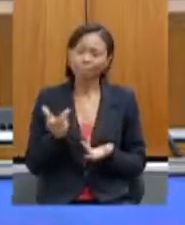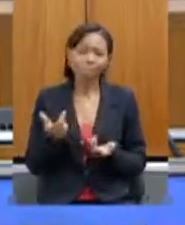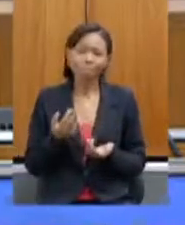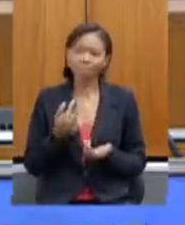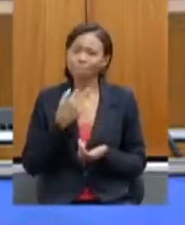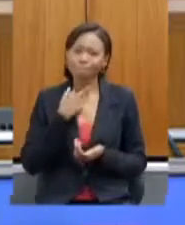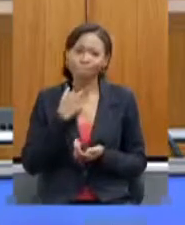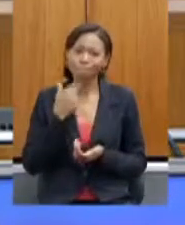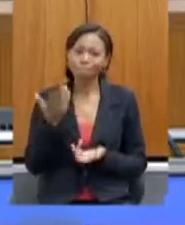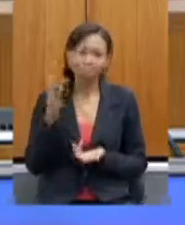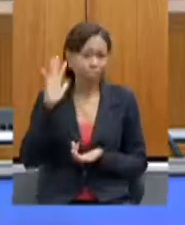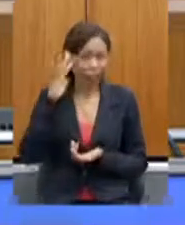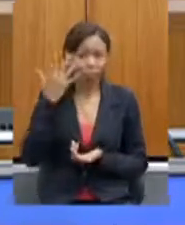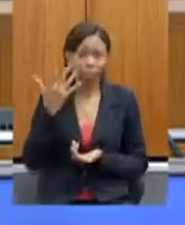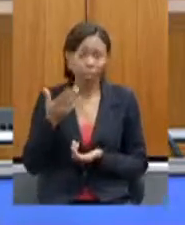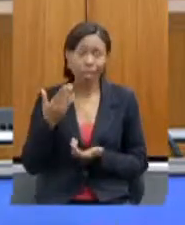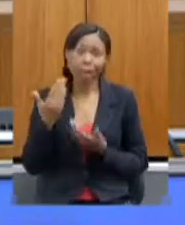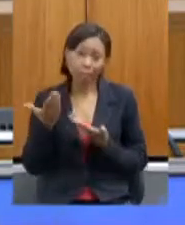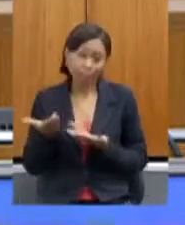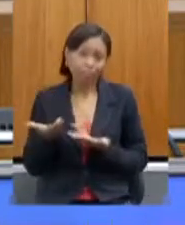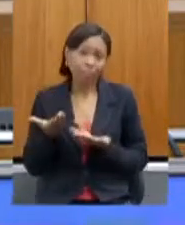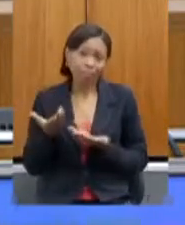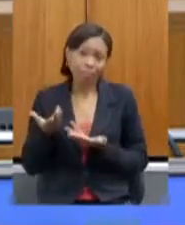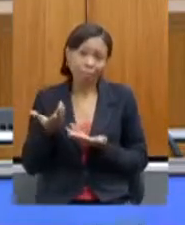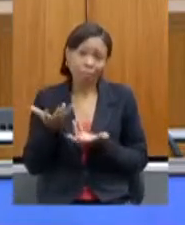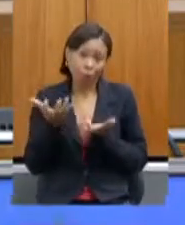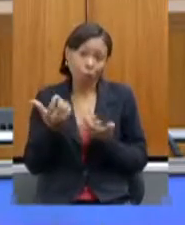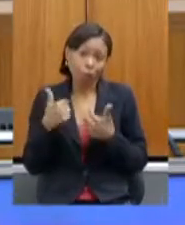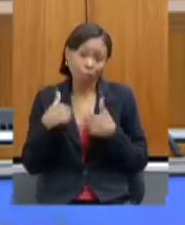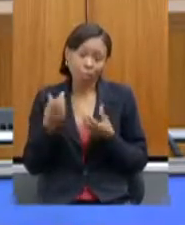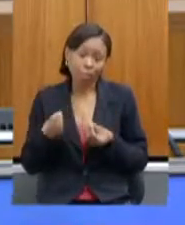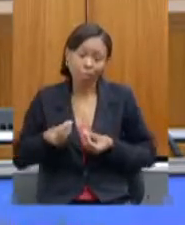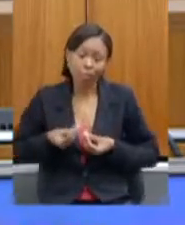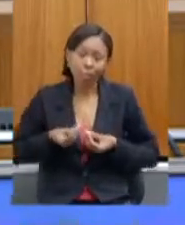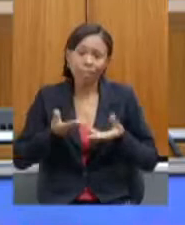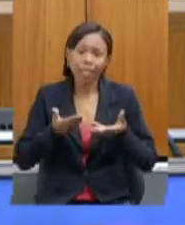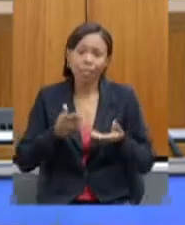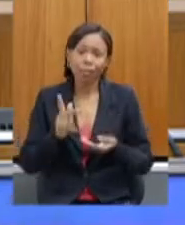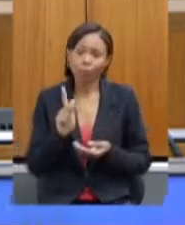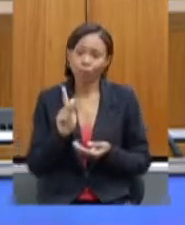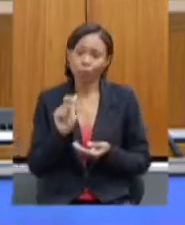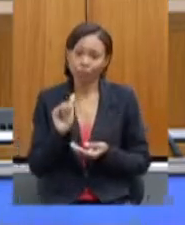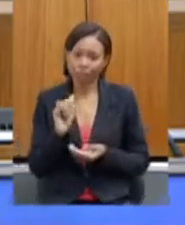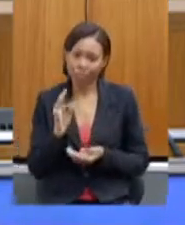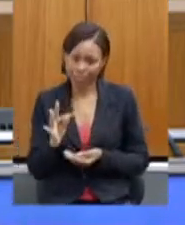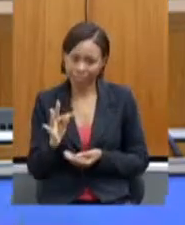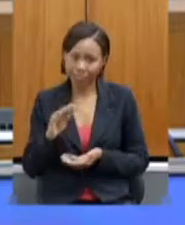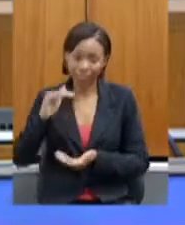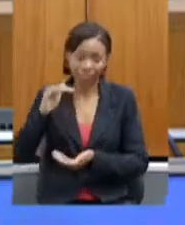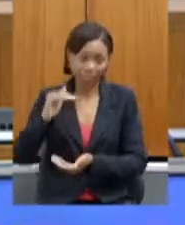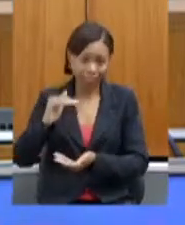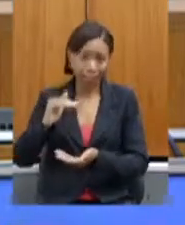da entrega direta dos kits das verduras. Mas isso é uma